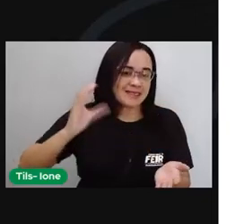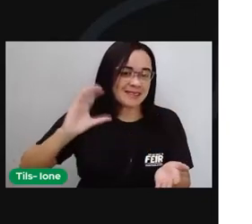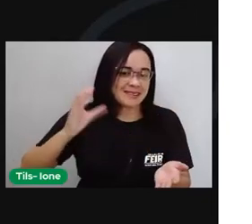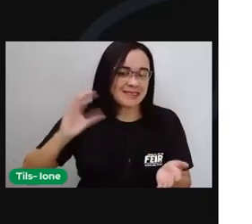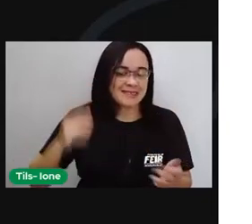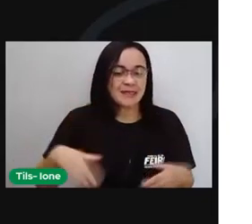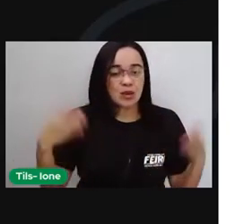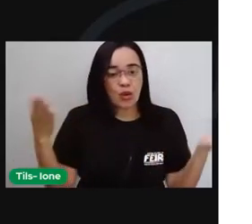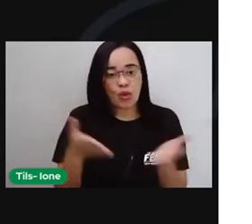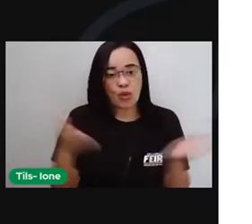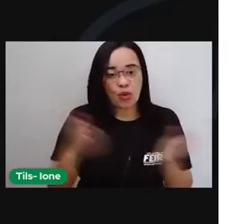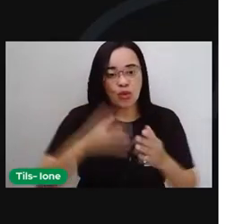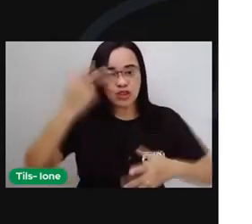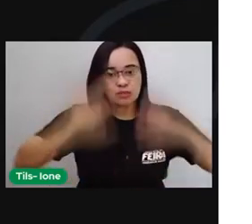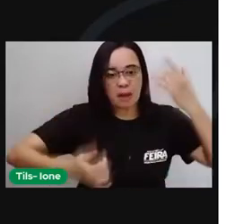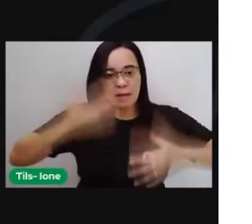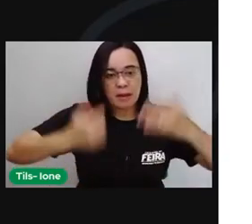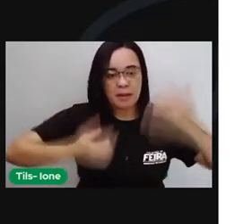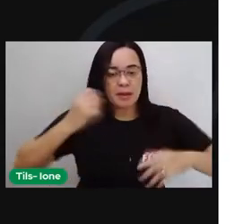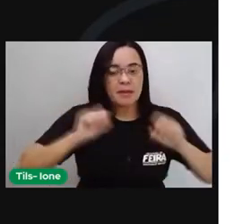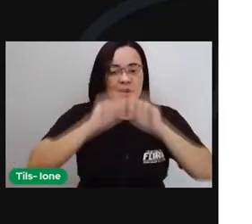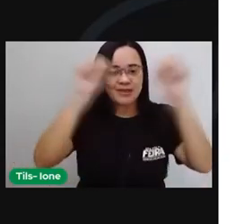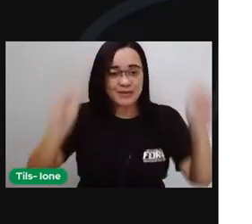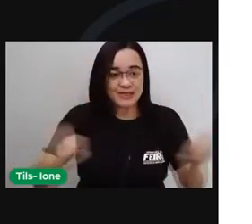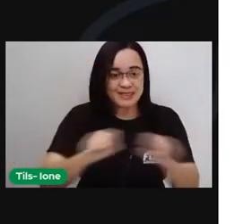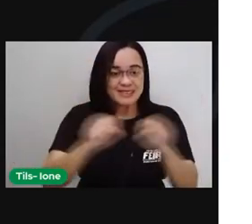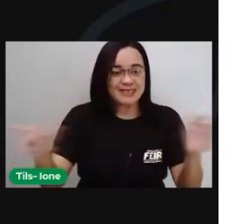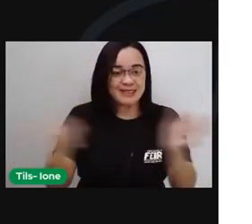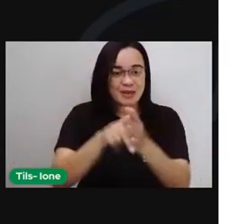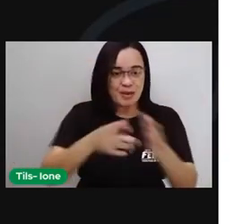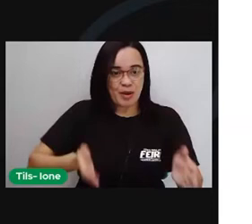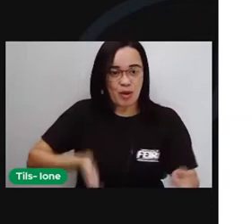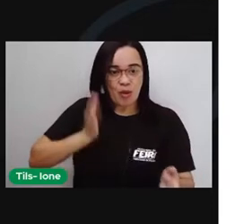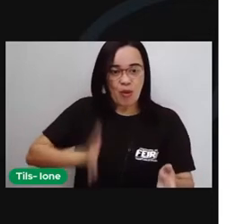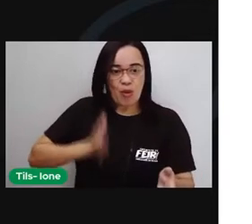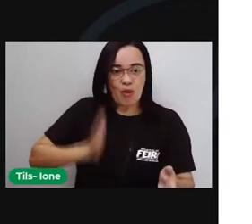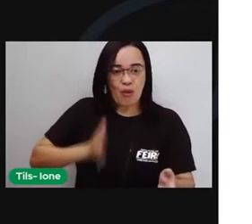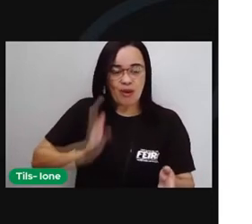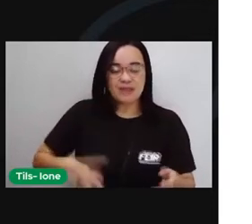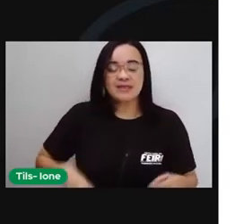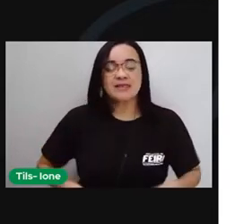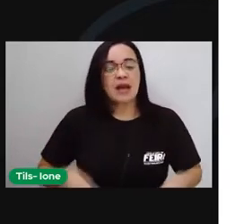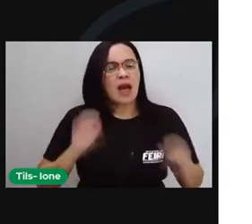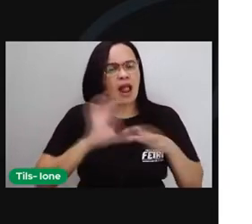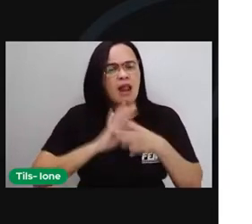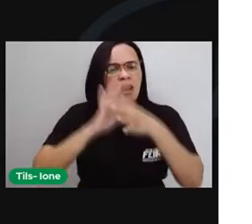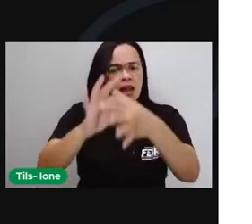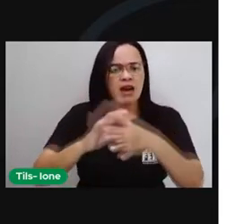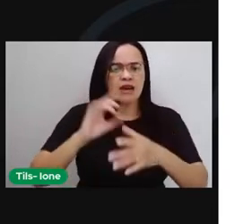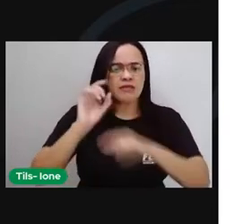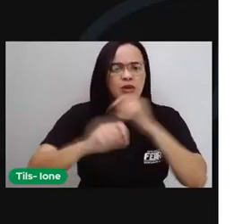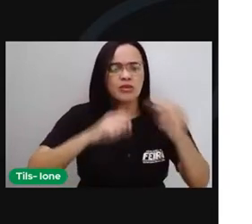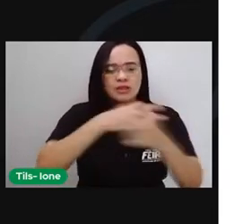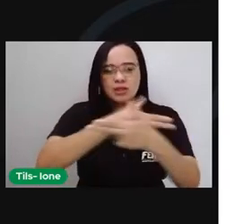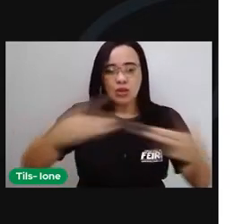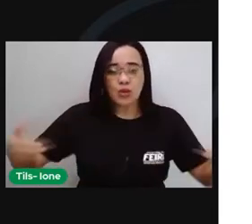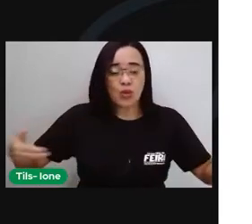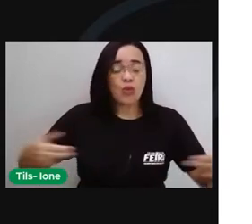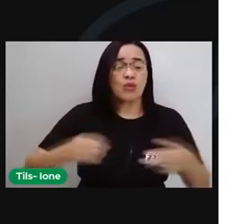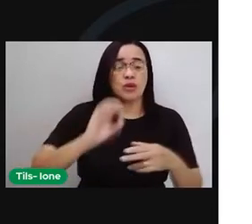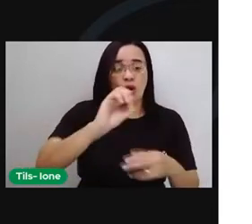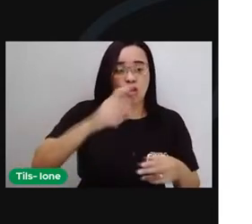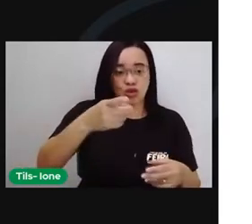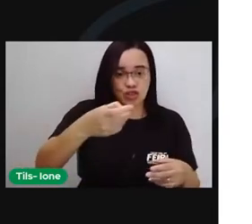vamos falar sobre o sistema cardiovascular, que transporta nutrientes, oxigênio, e até células de defesa